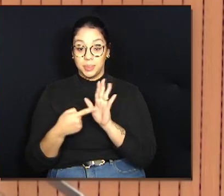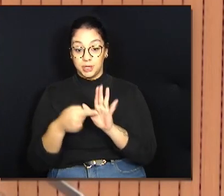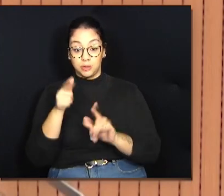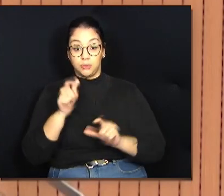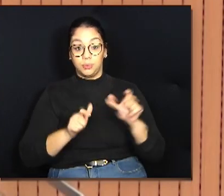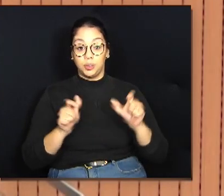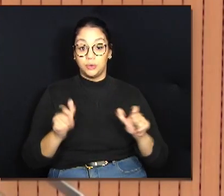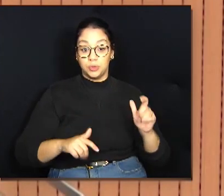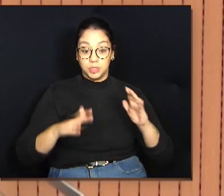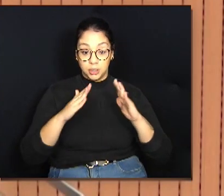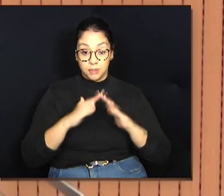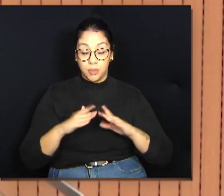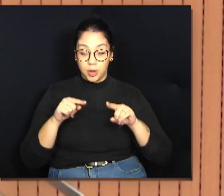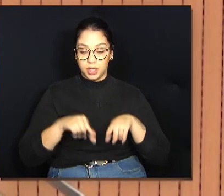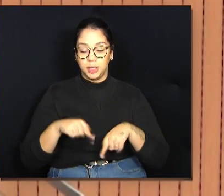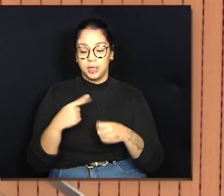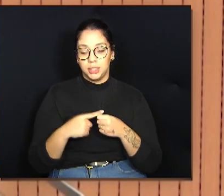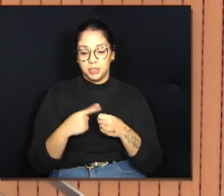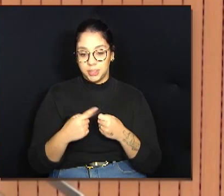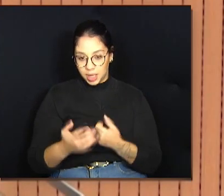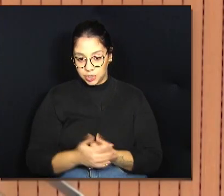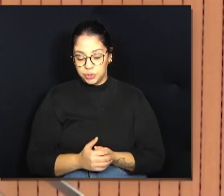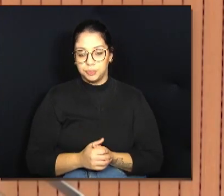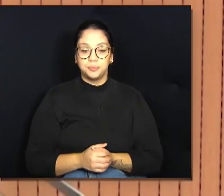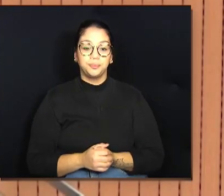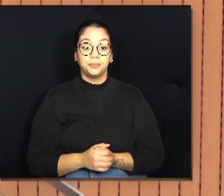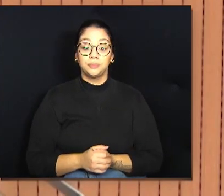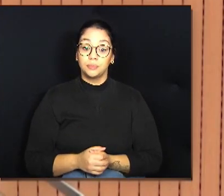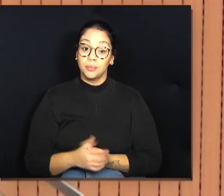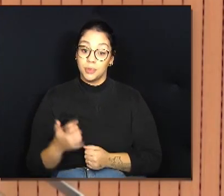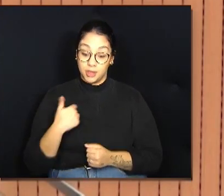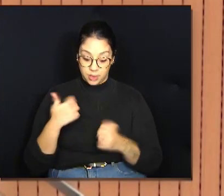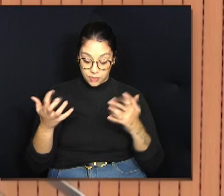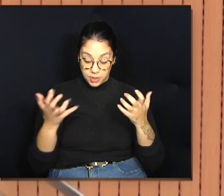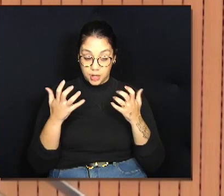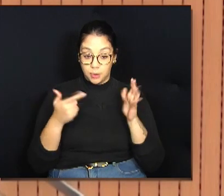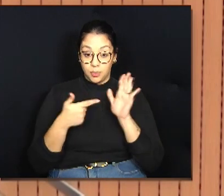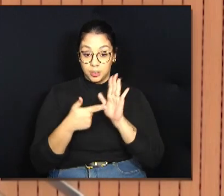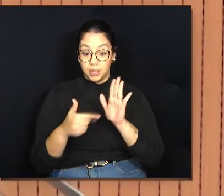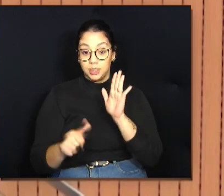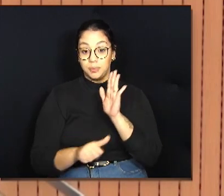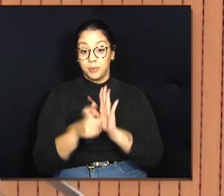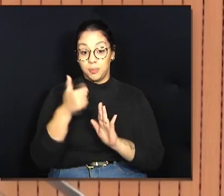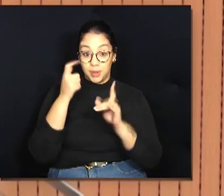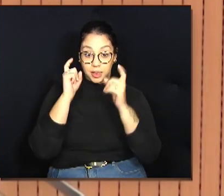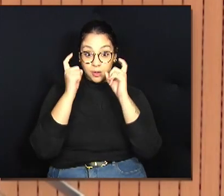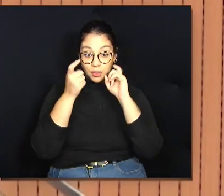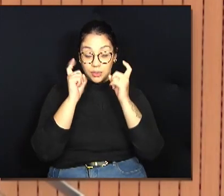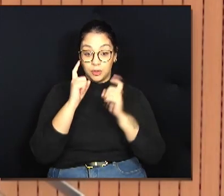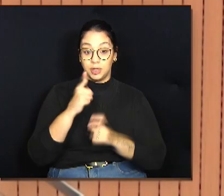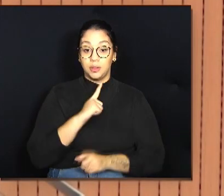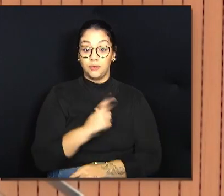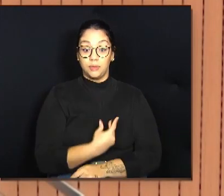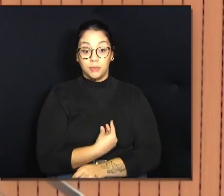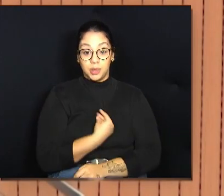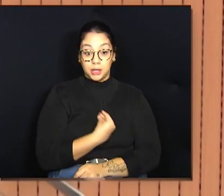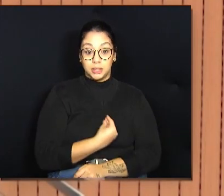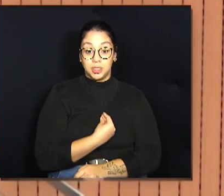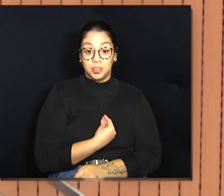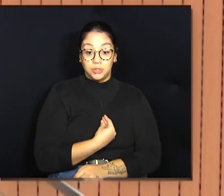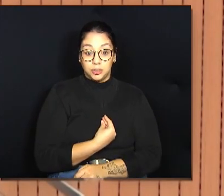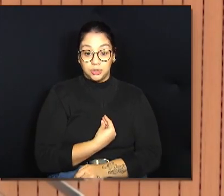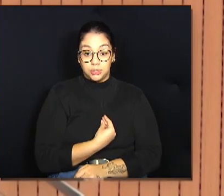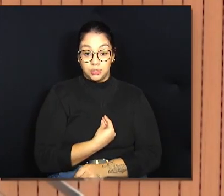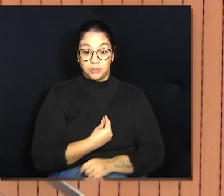da nossa cidade. Eu quero destacar que, na primeira reunião, esteve presente na cidade